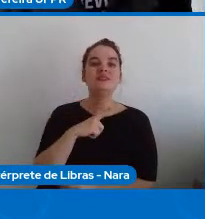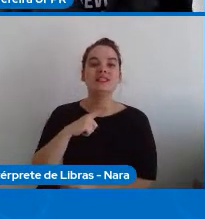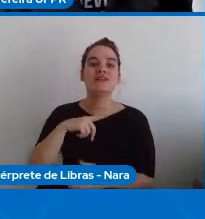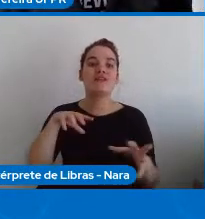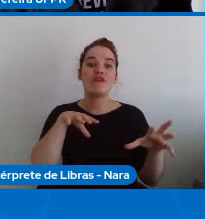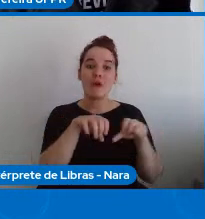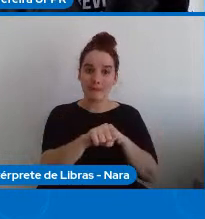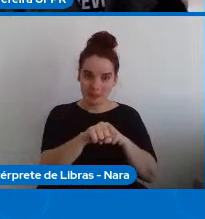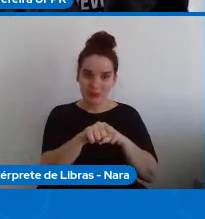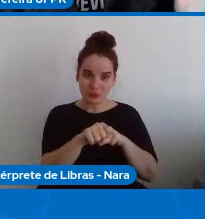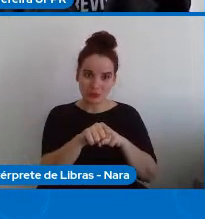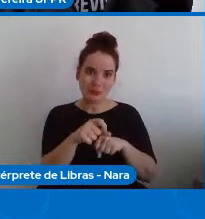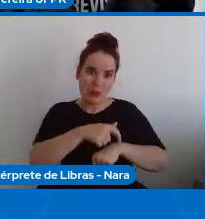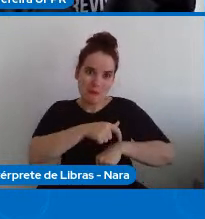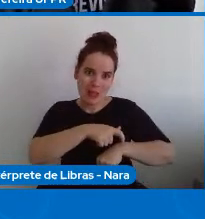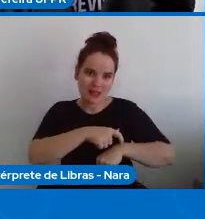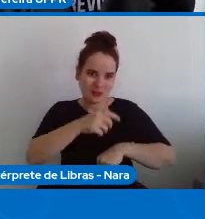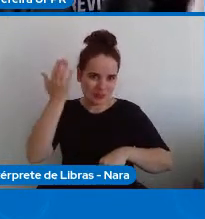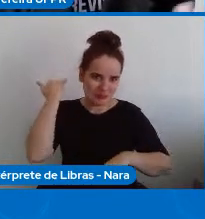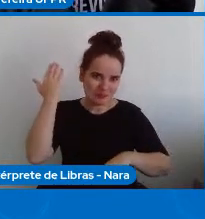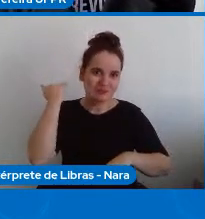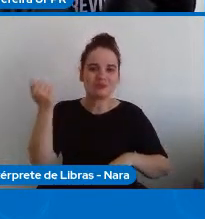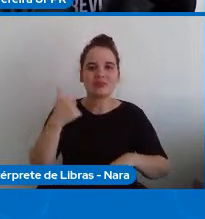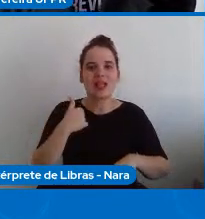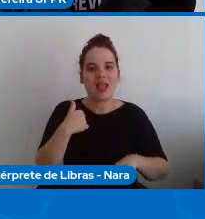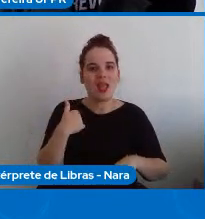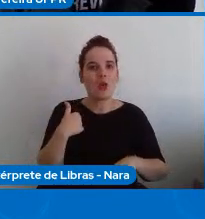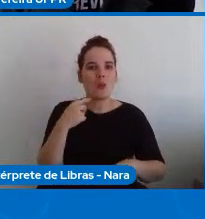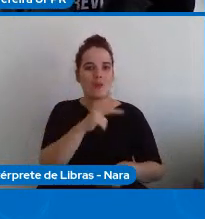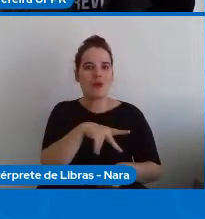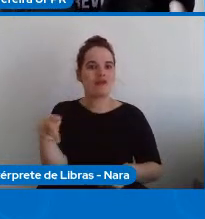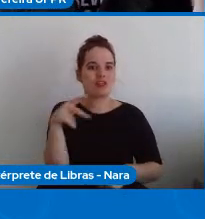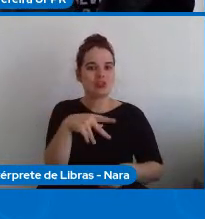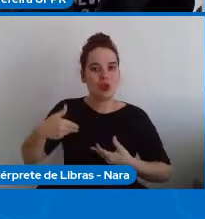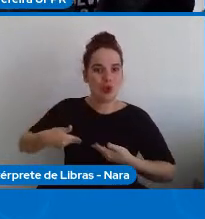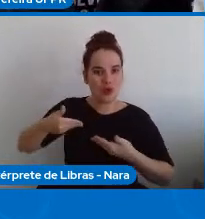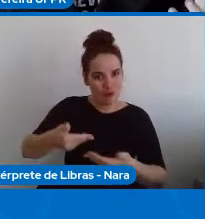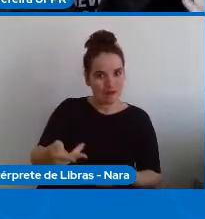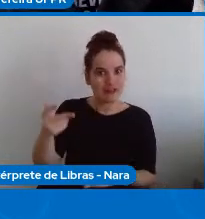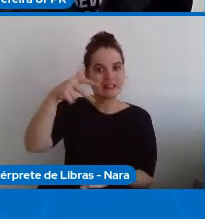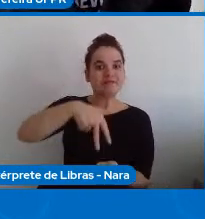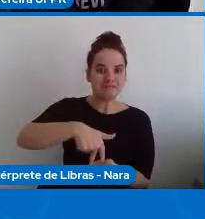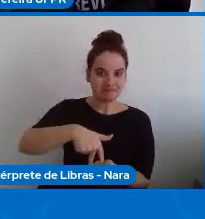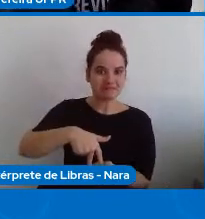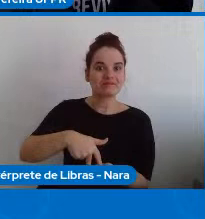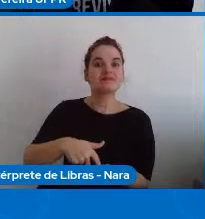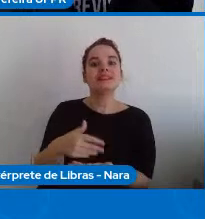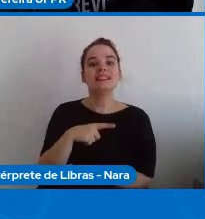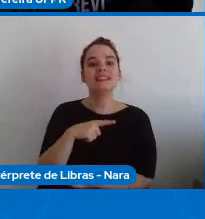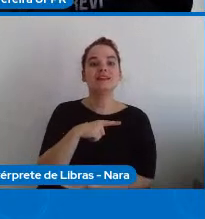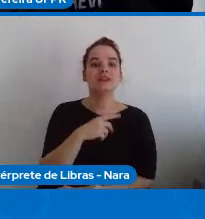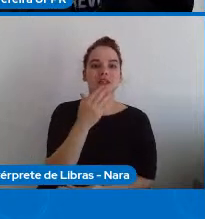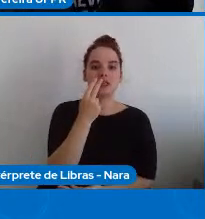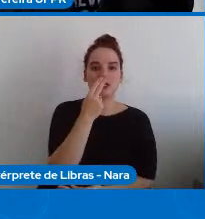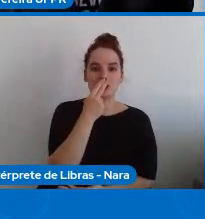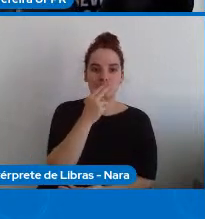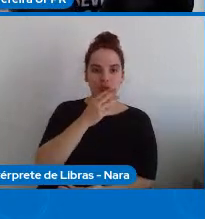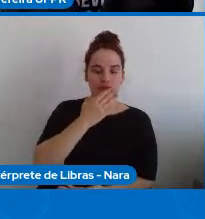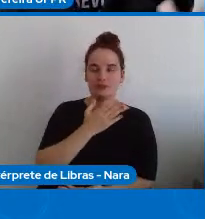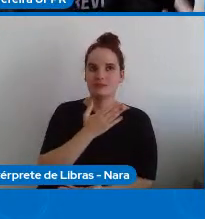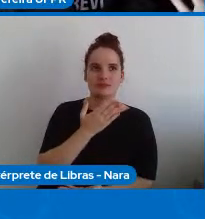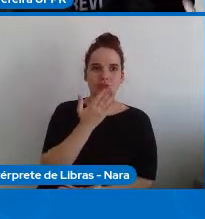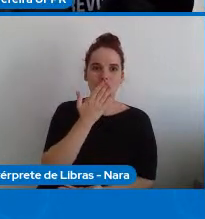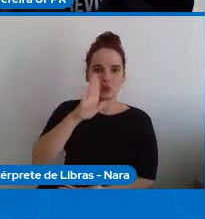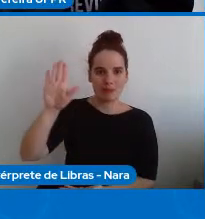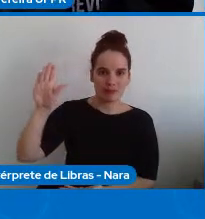computação em que eu era um dos professores convidados e no juramento a